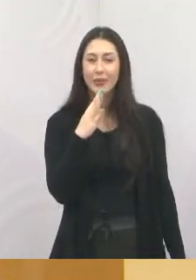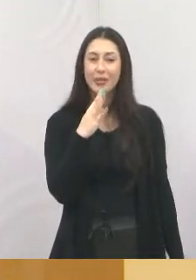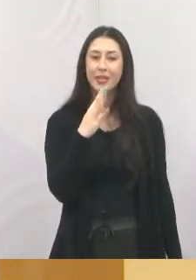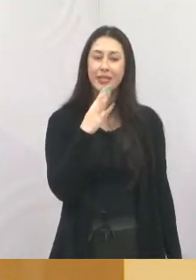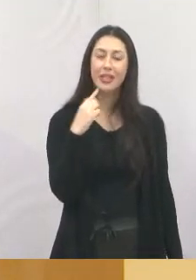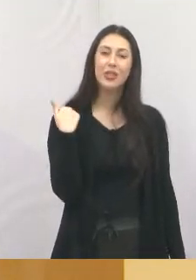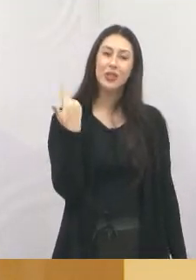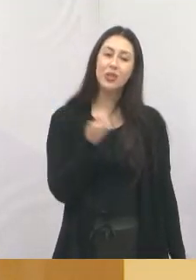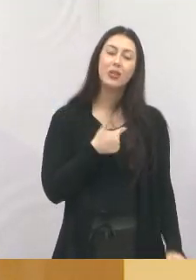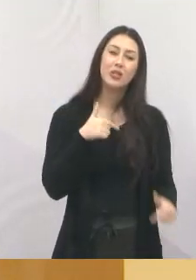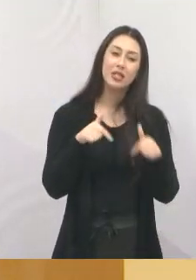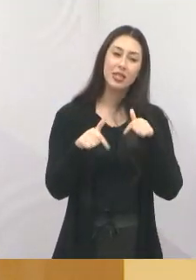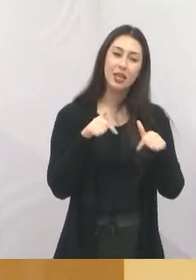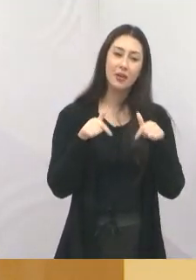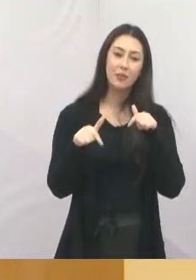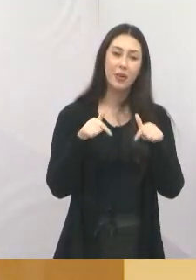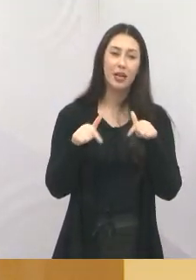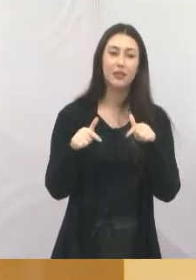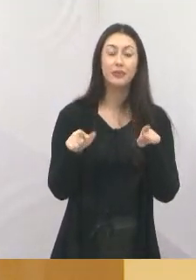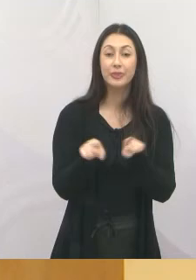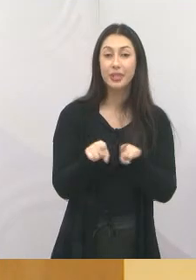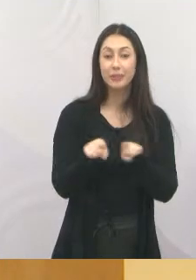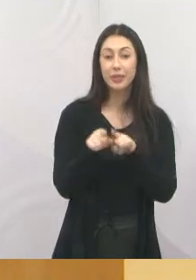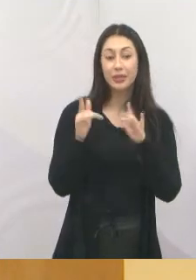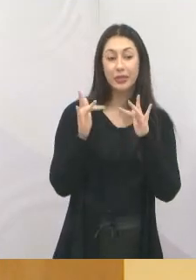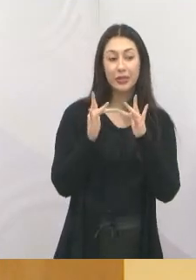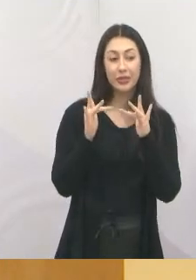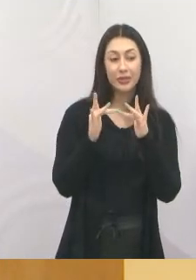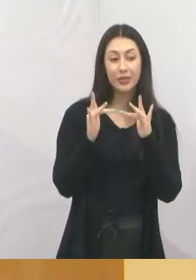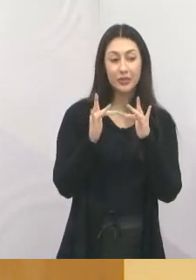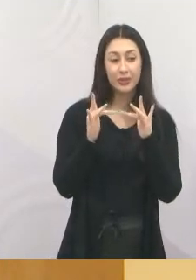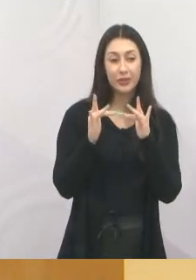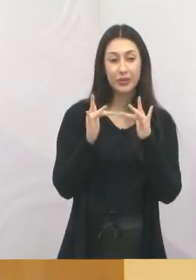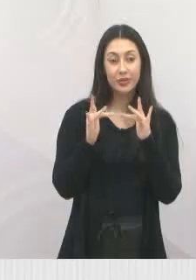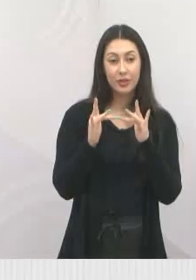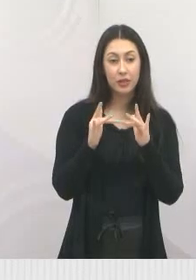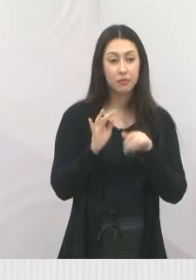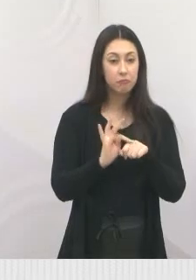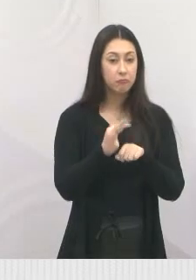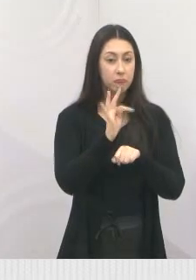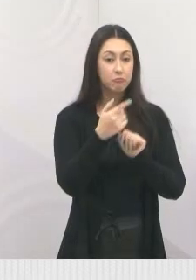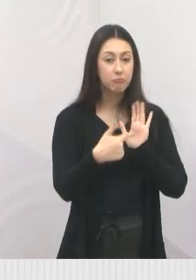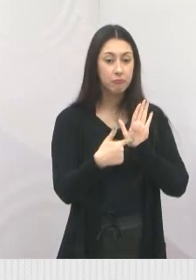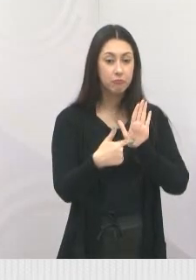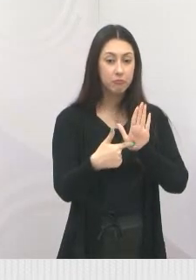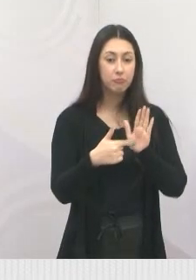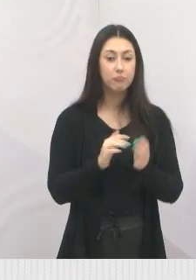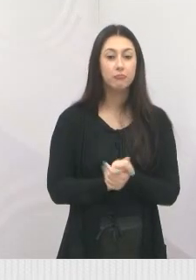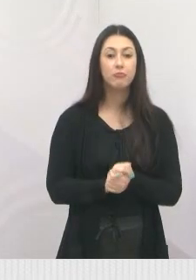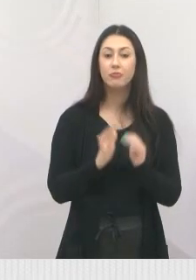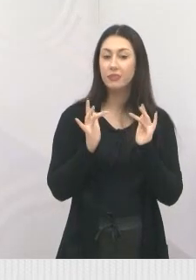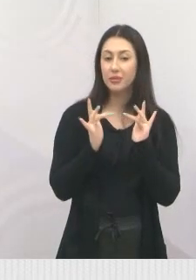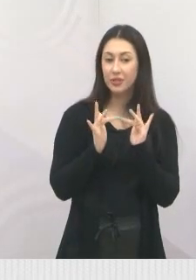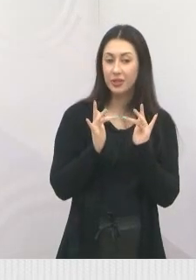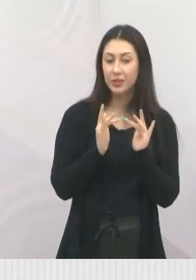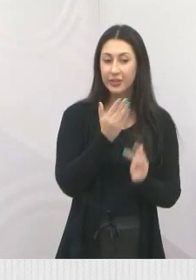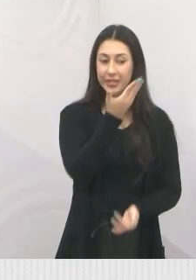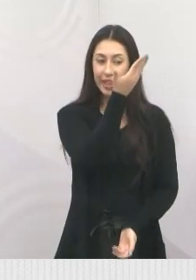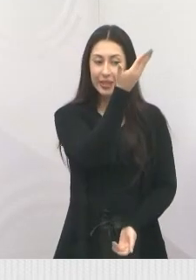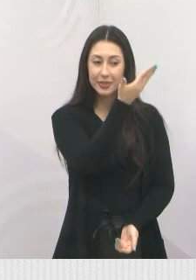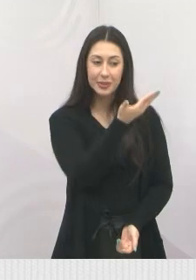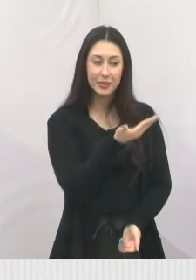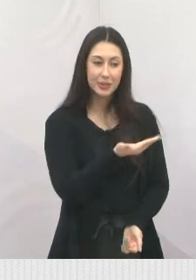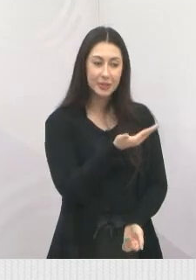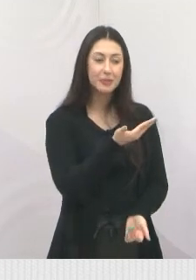aqui, o nosso trabalho. Vou deixar também os meus contatos, se o técnico puder colocar, os nossos contatos estão aí,